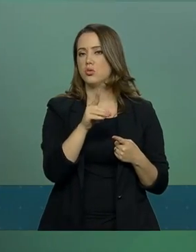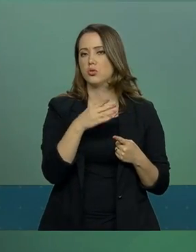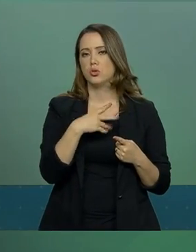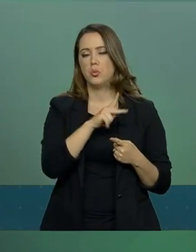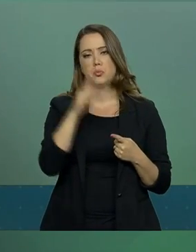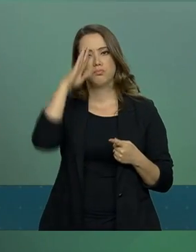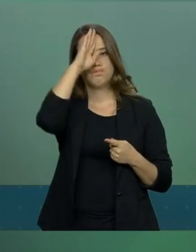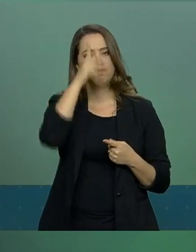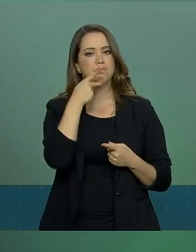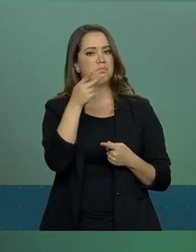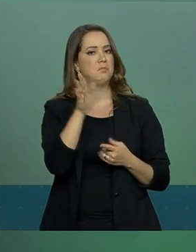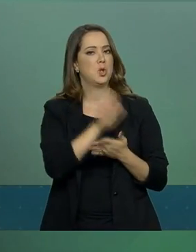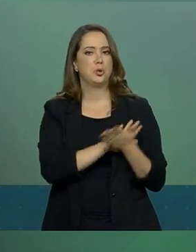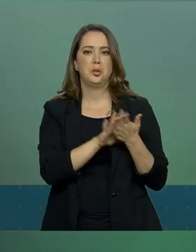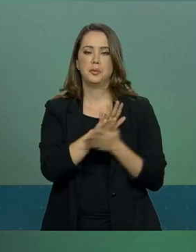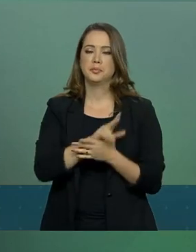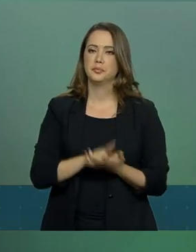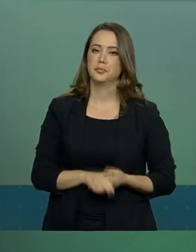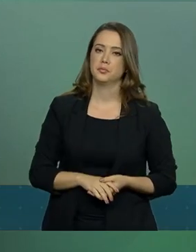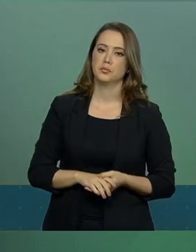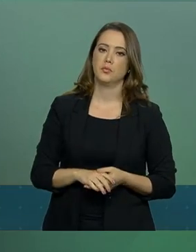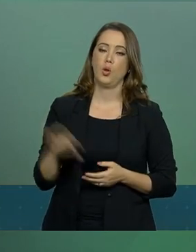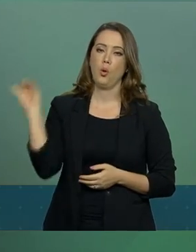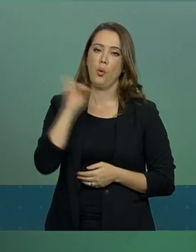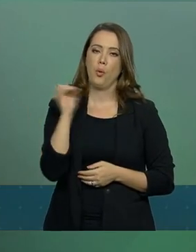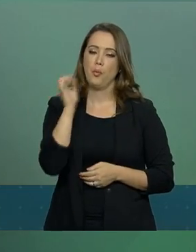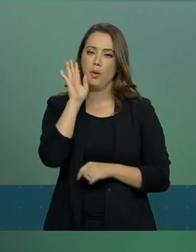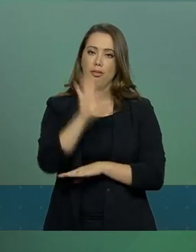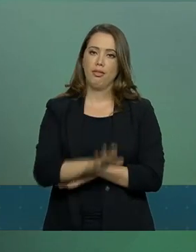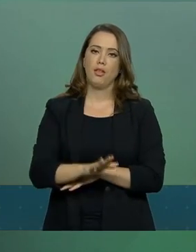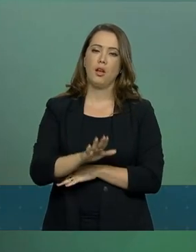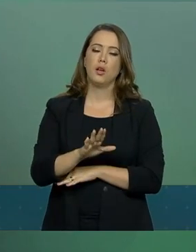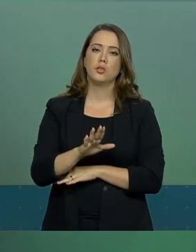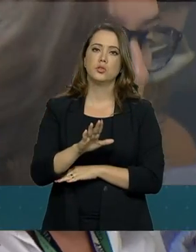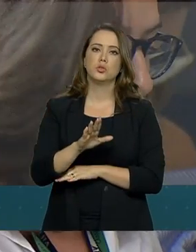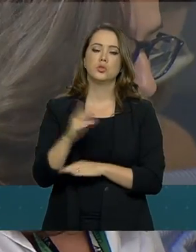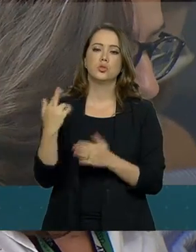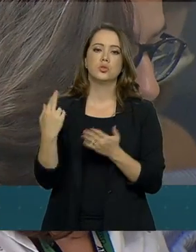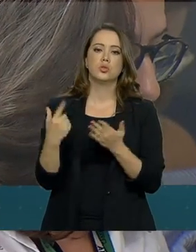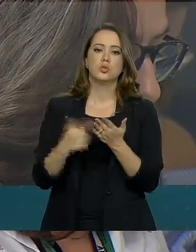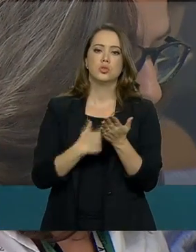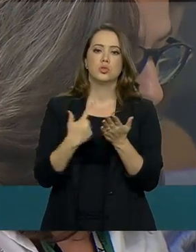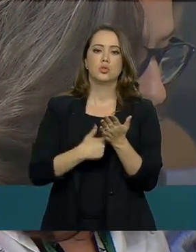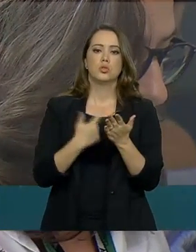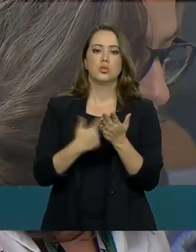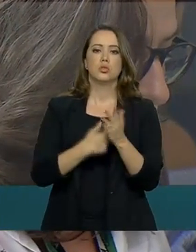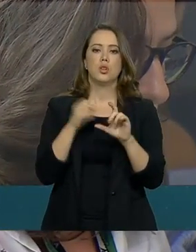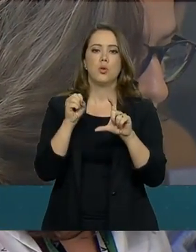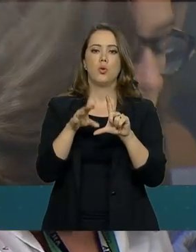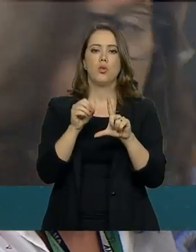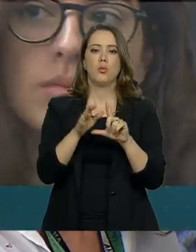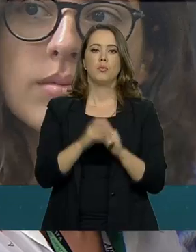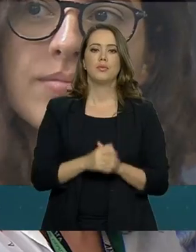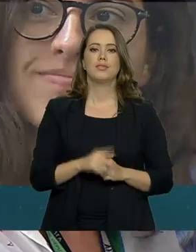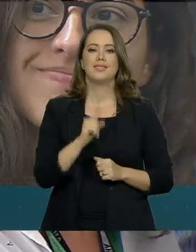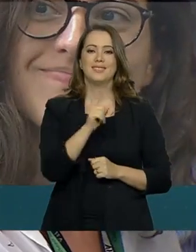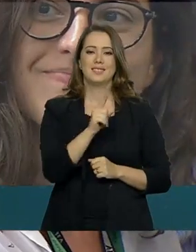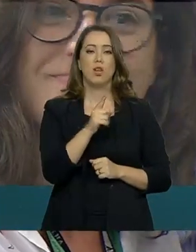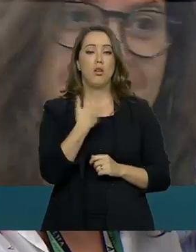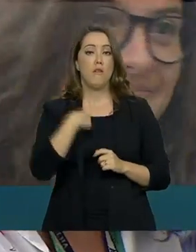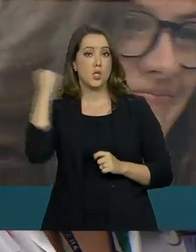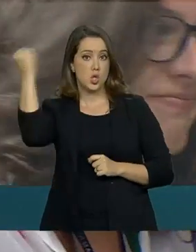Boa noite, Porta Voz. Gustavo Maia, Jornal Globo. Bem, Gustavo. Hoje, o STF É torcedor do Flamengo, Gustavo? Bahia.